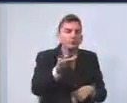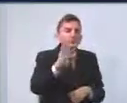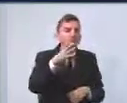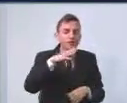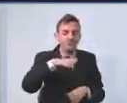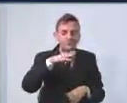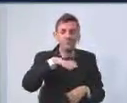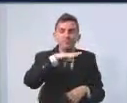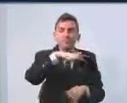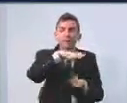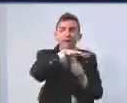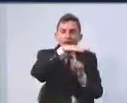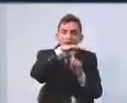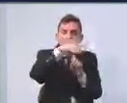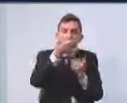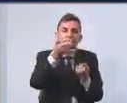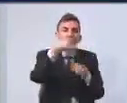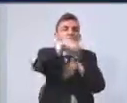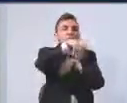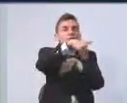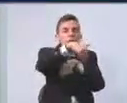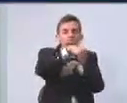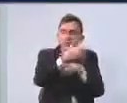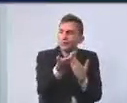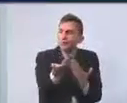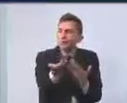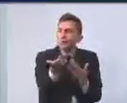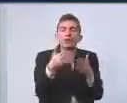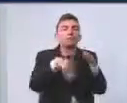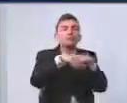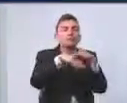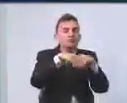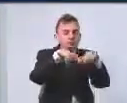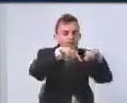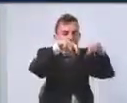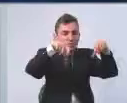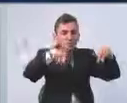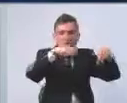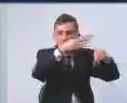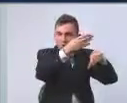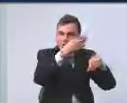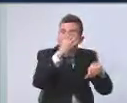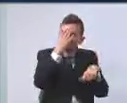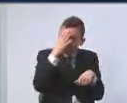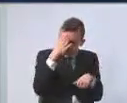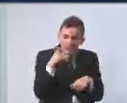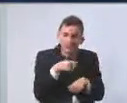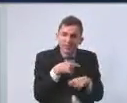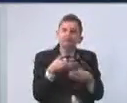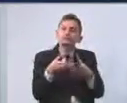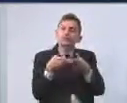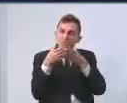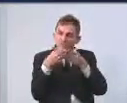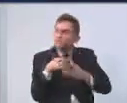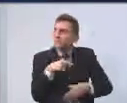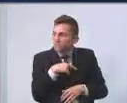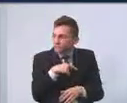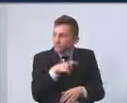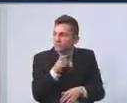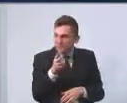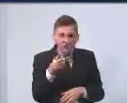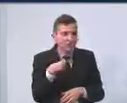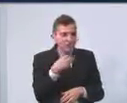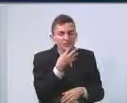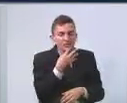a rua, o campo de futebol gramado ou alambrado, eu sei que a maioria das solicitações são essas, vivi a mesma situação que